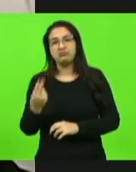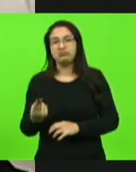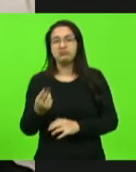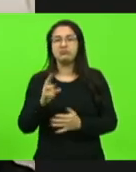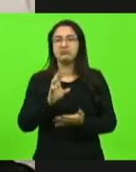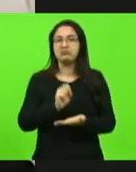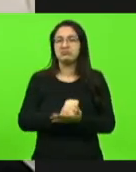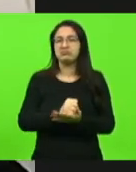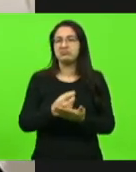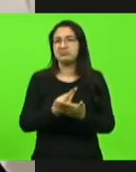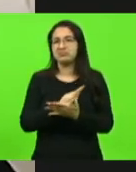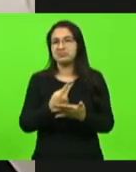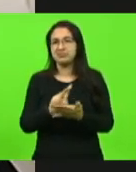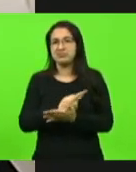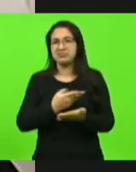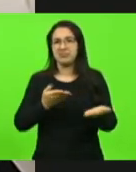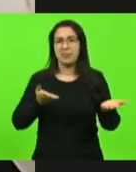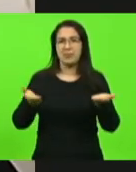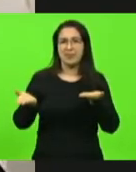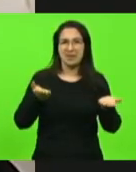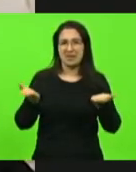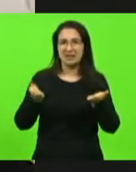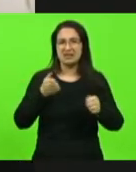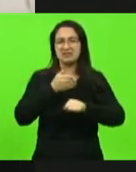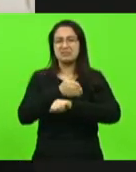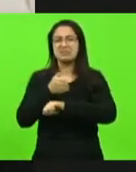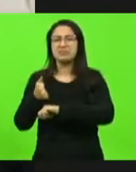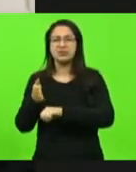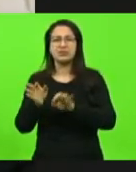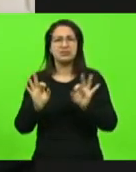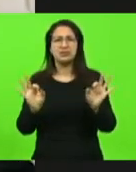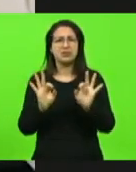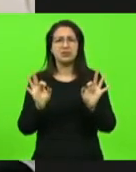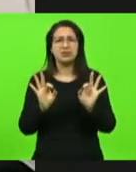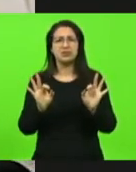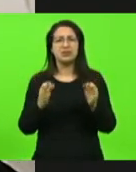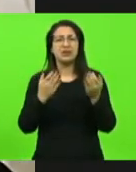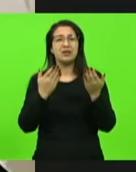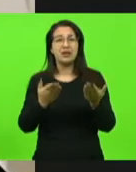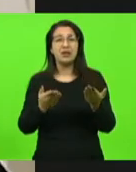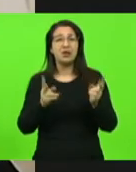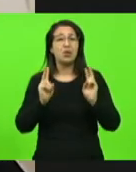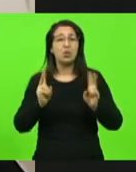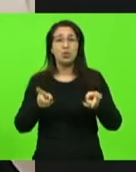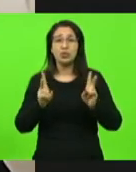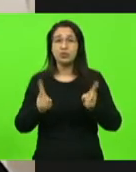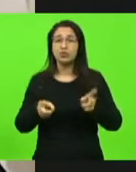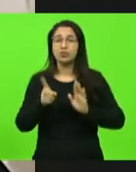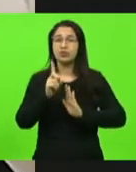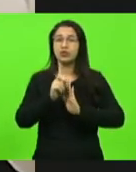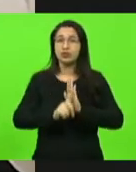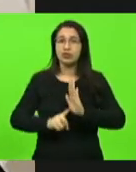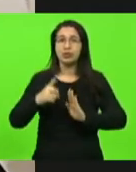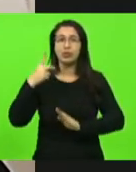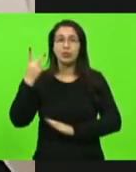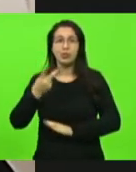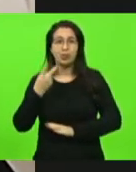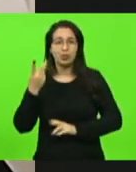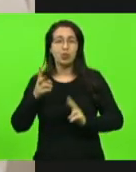por estar se envolvendo em licitações. Essas pessoas mantiveram seus direitos políticos ativos